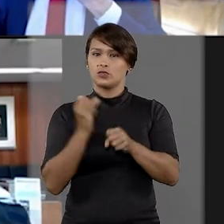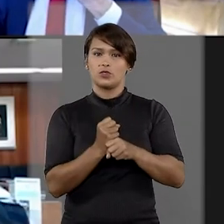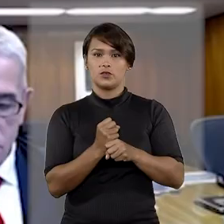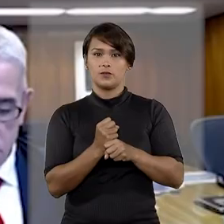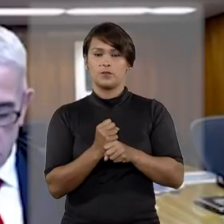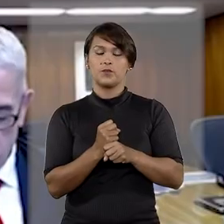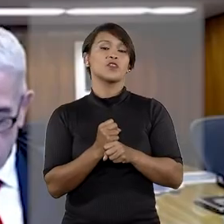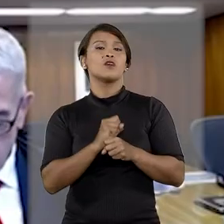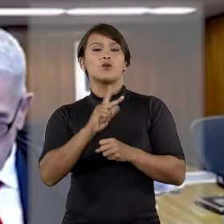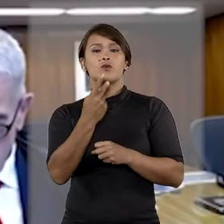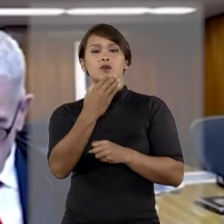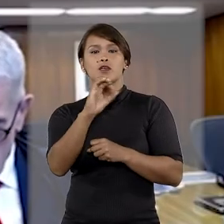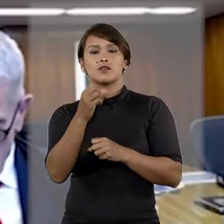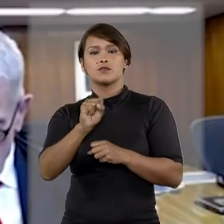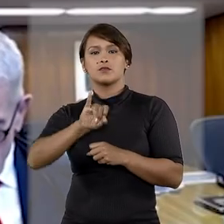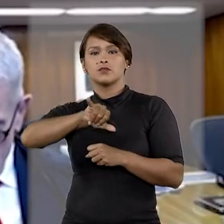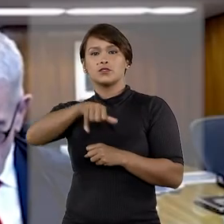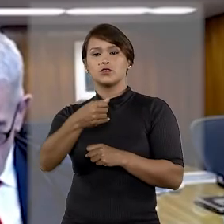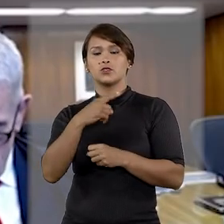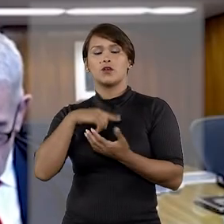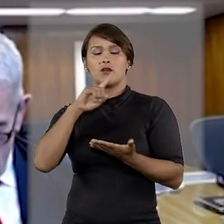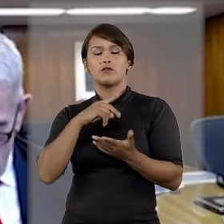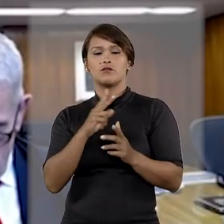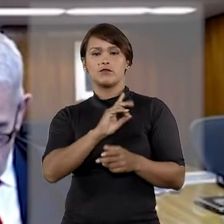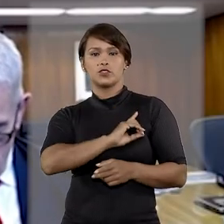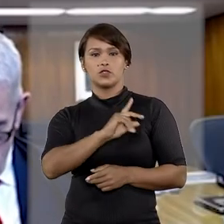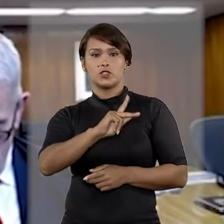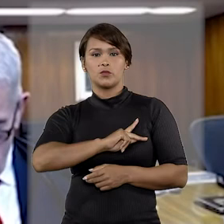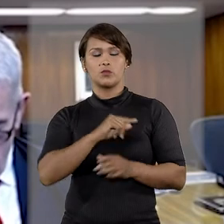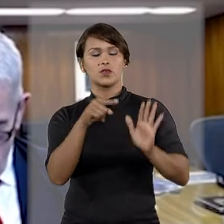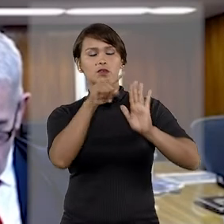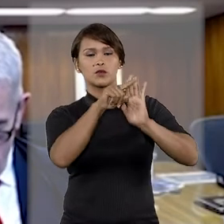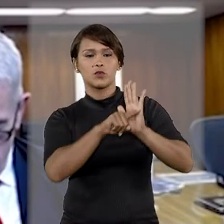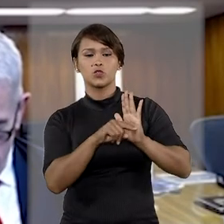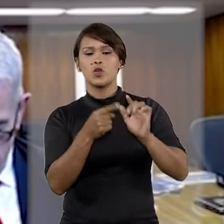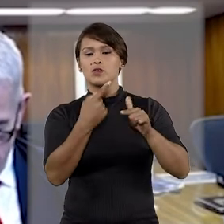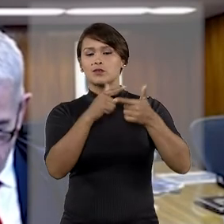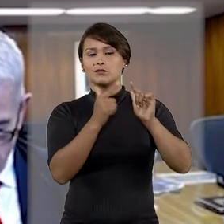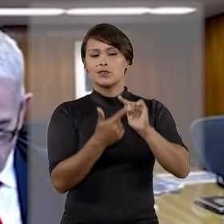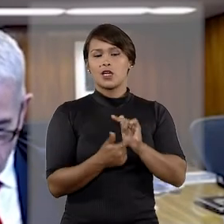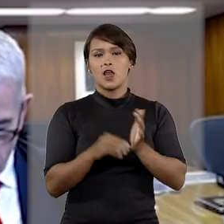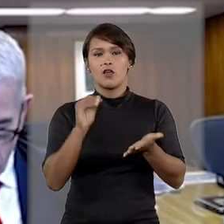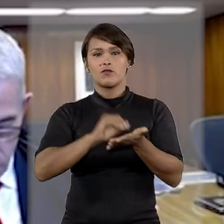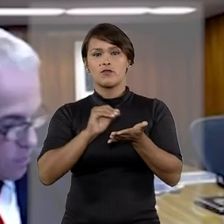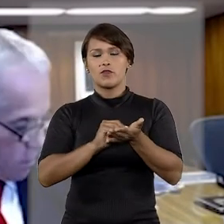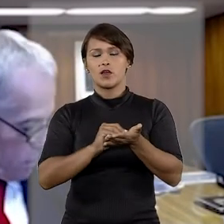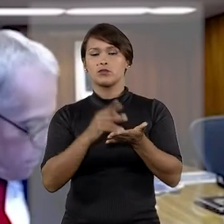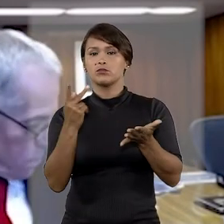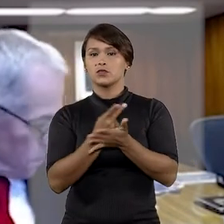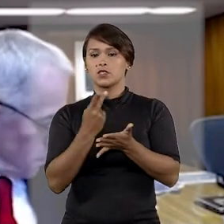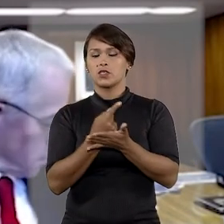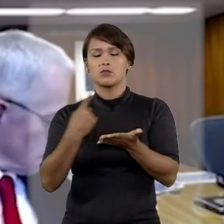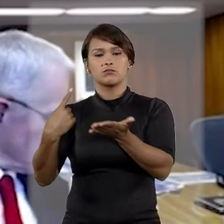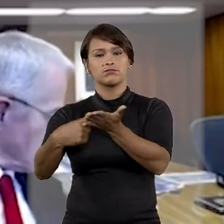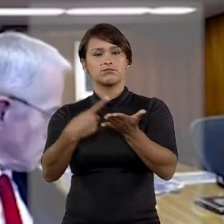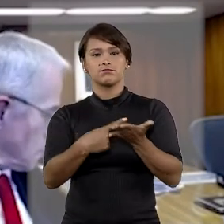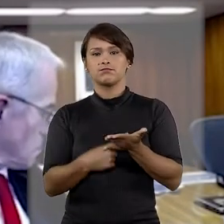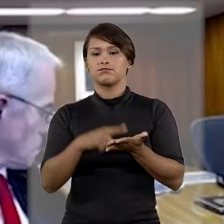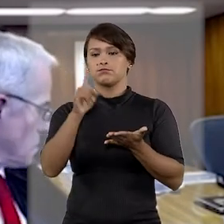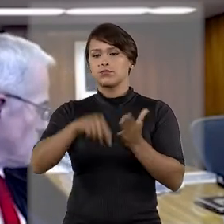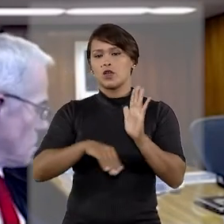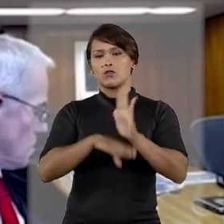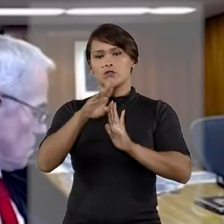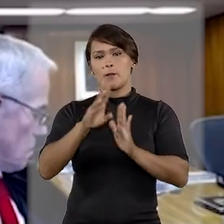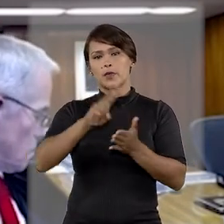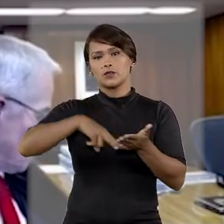fechado. Por meio de habeas corpus no STJ, a Defensoria Pública apontou que, se tratando de omissão imprópria, não se aplicaria